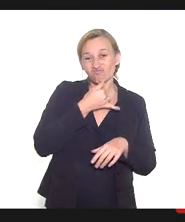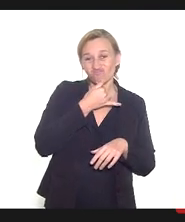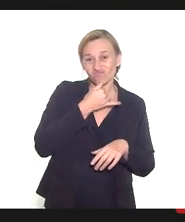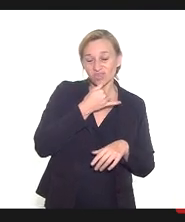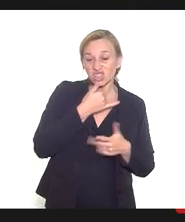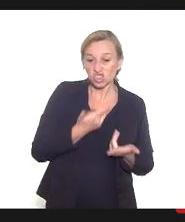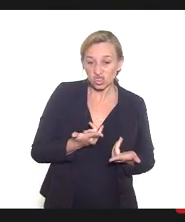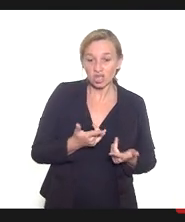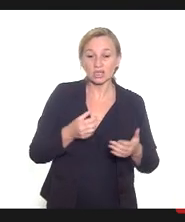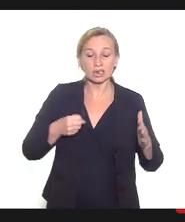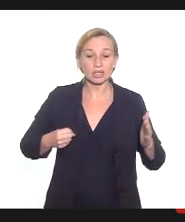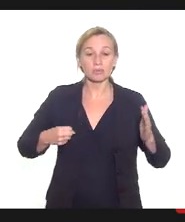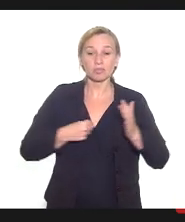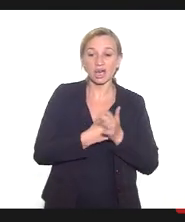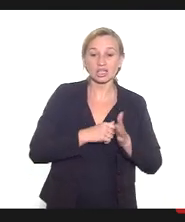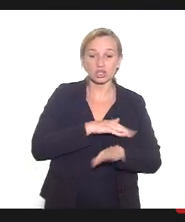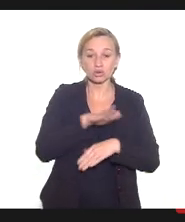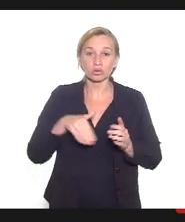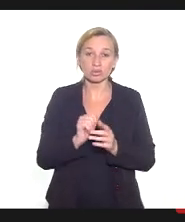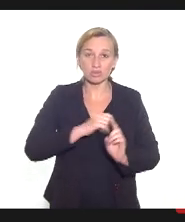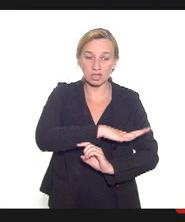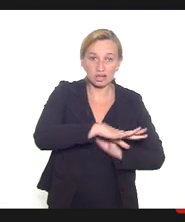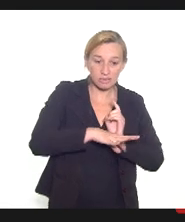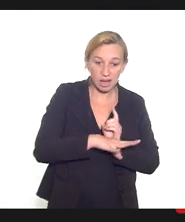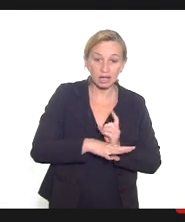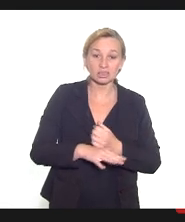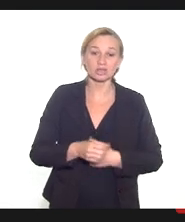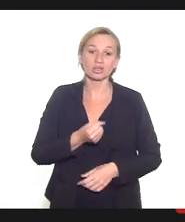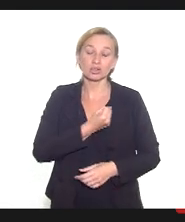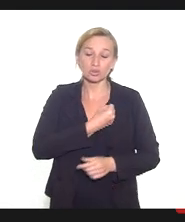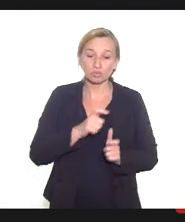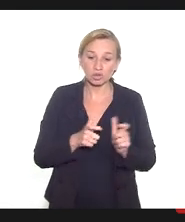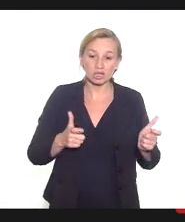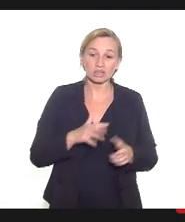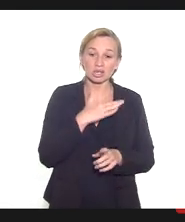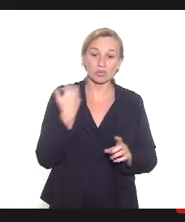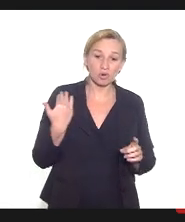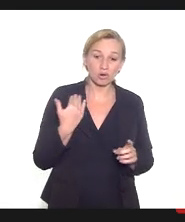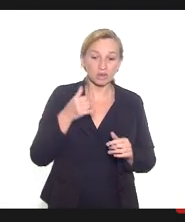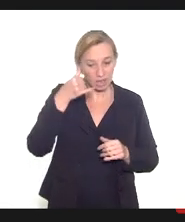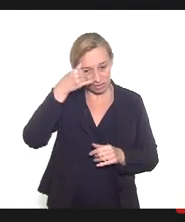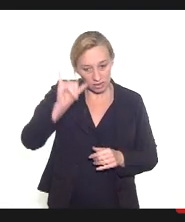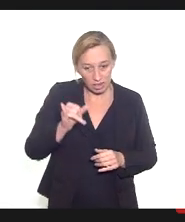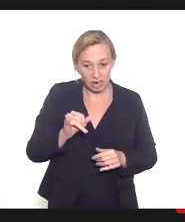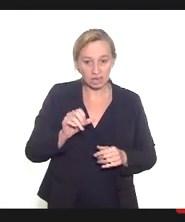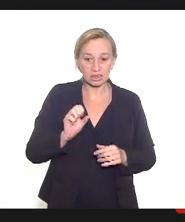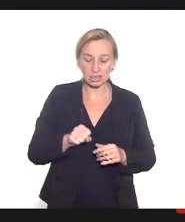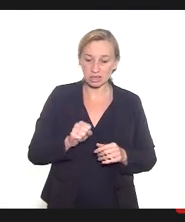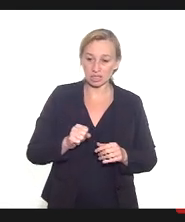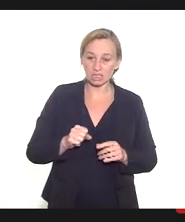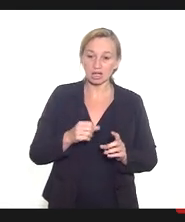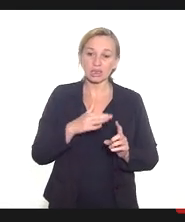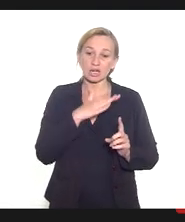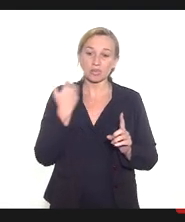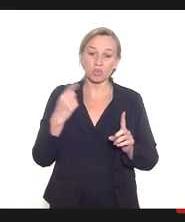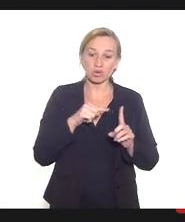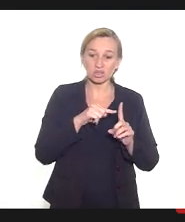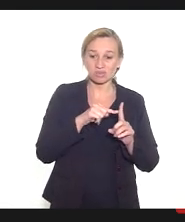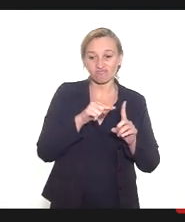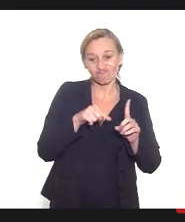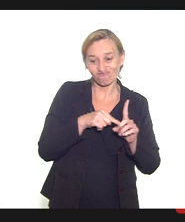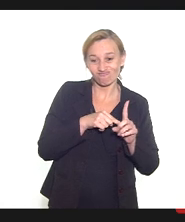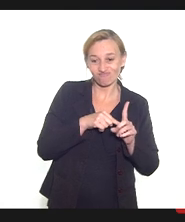impacta toda a sociedade, uma vez que a maior parte dessas mortes são evitáveis, e a morte materna não vem sozinha.